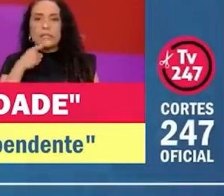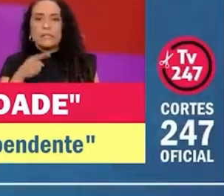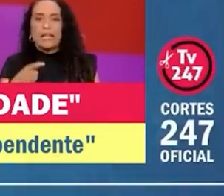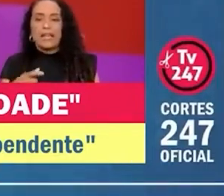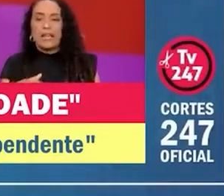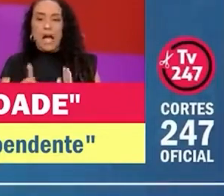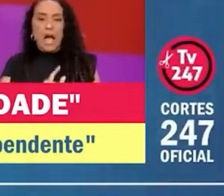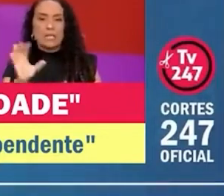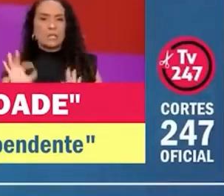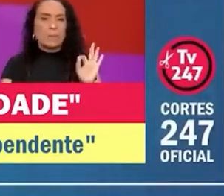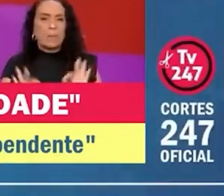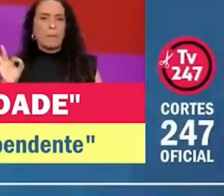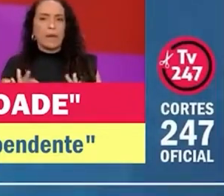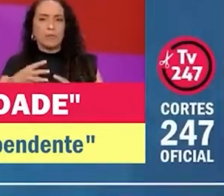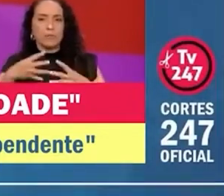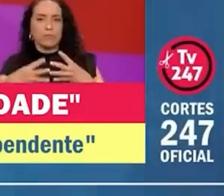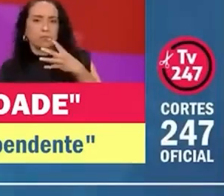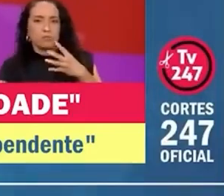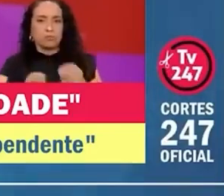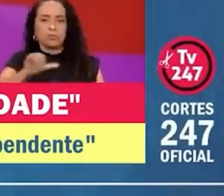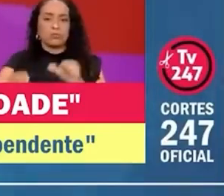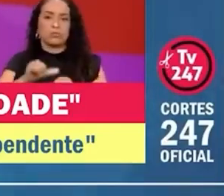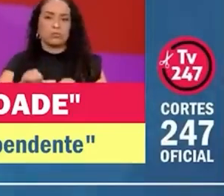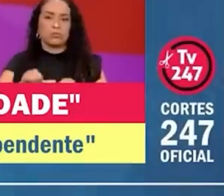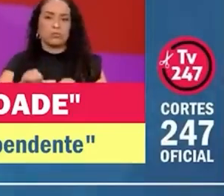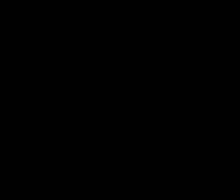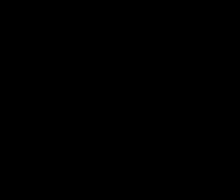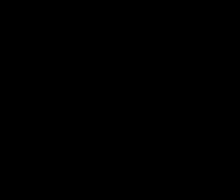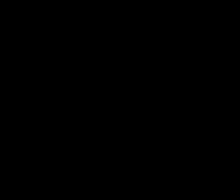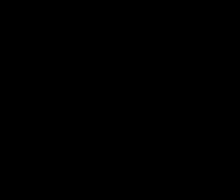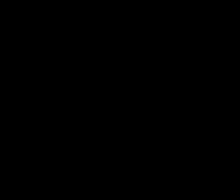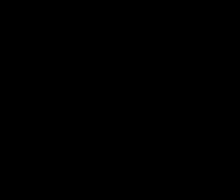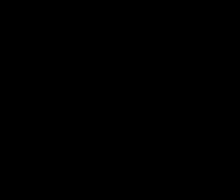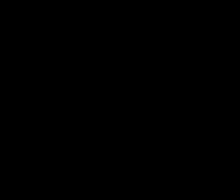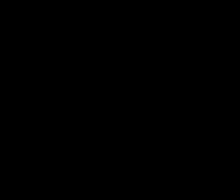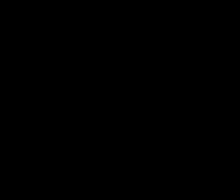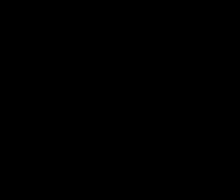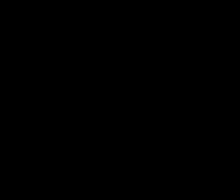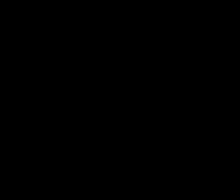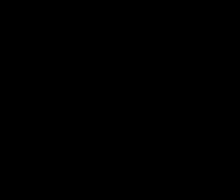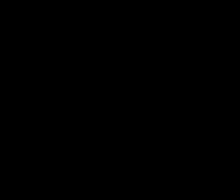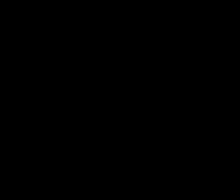preparado para uma mutação desse calibre. Você só faz